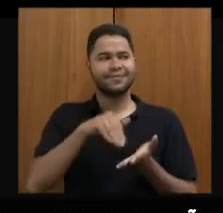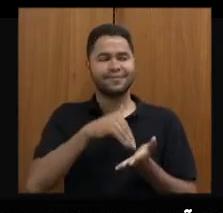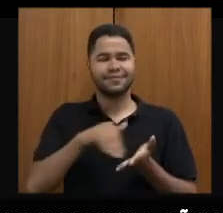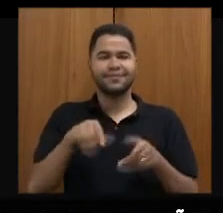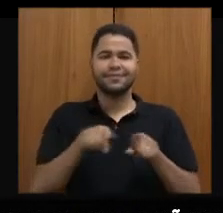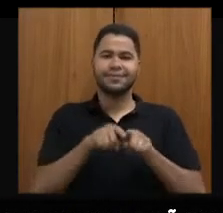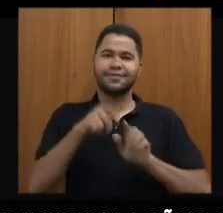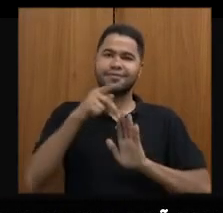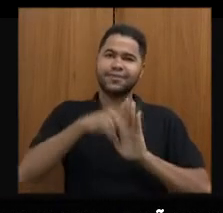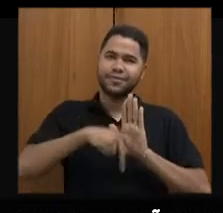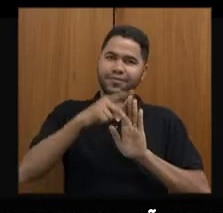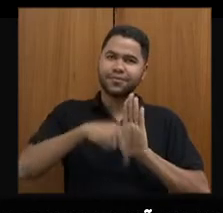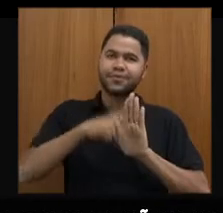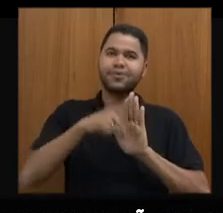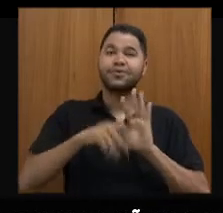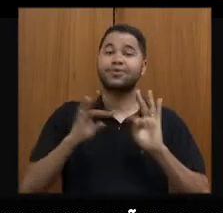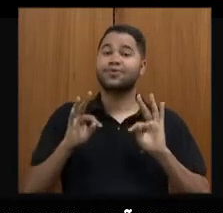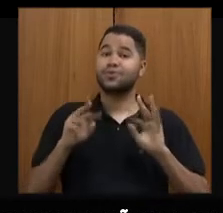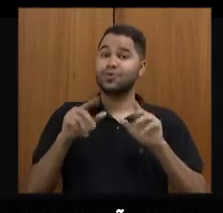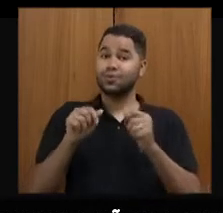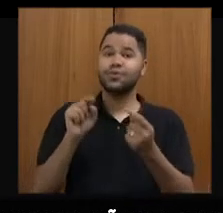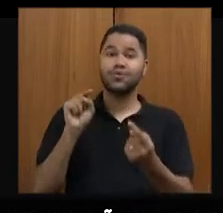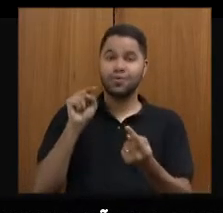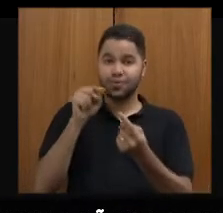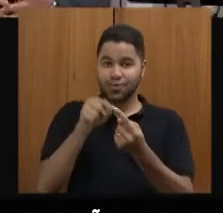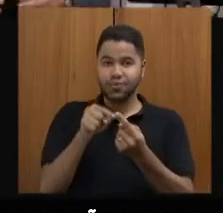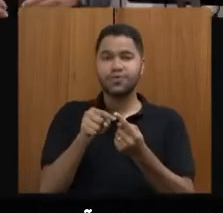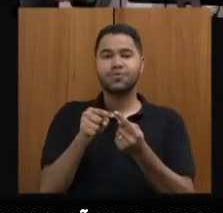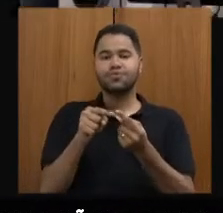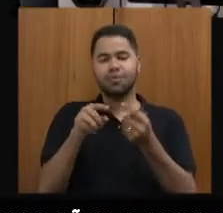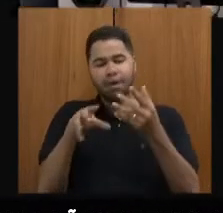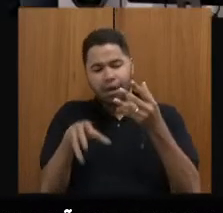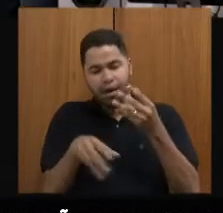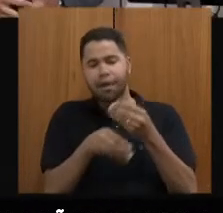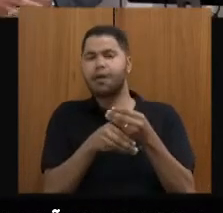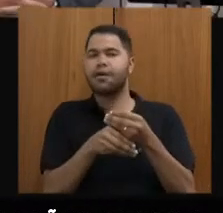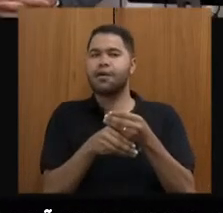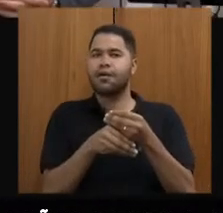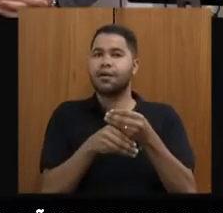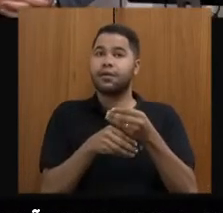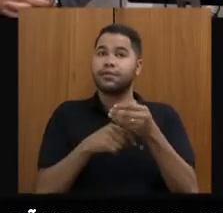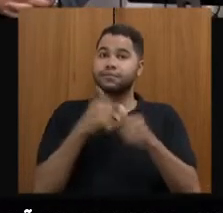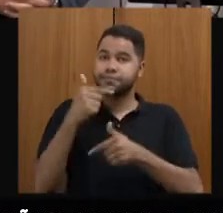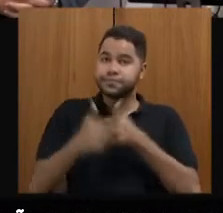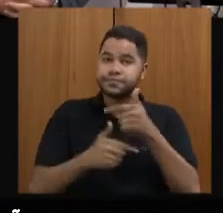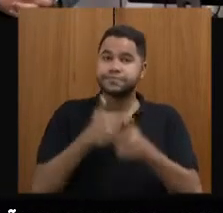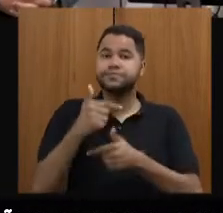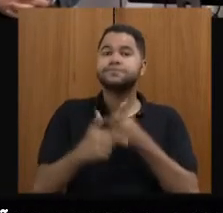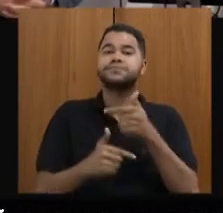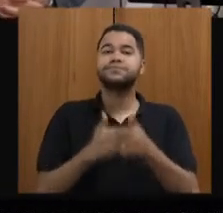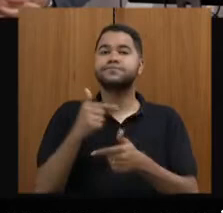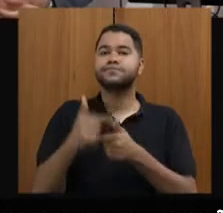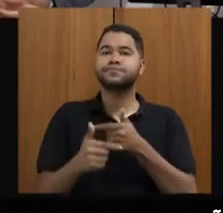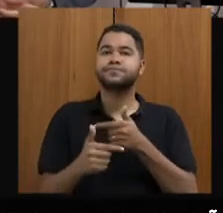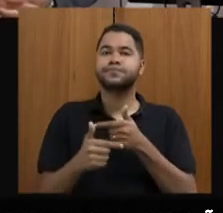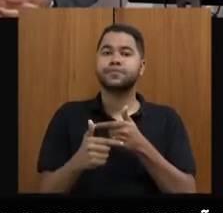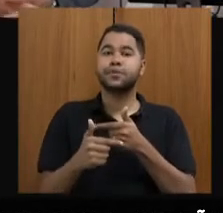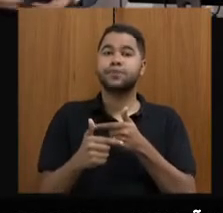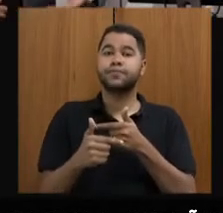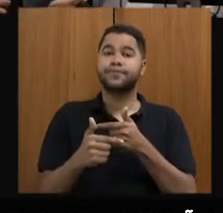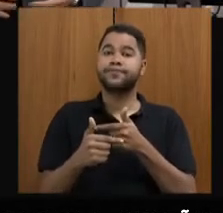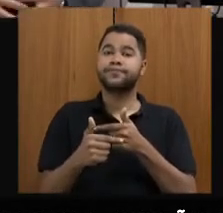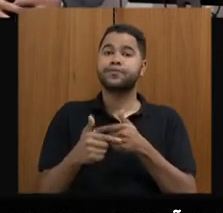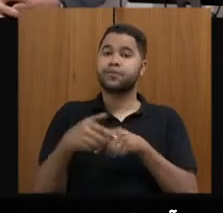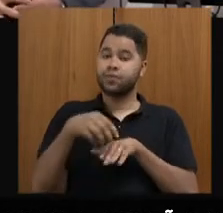nossos projetos, todos eles visam ao incremento da atividade turística,